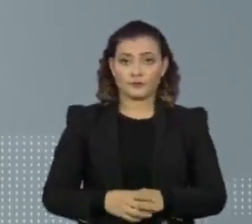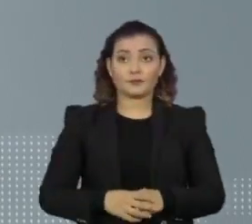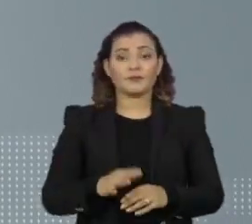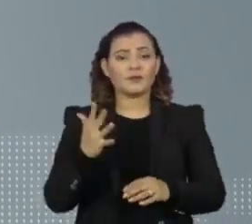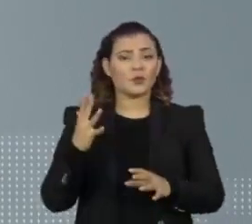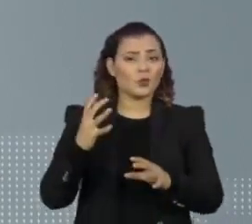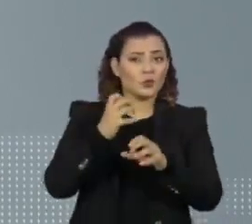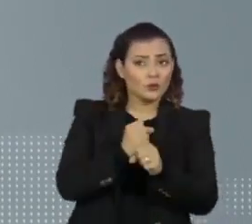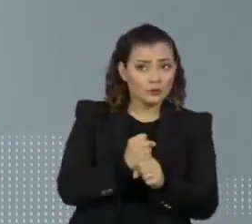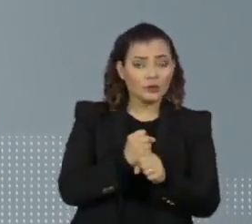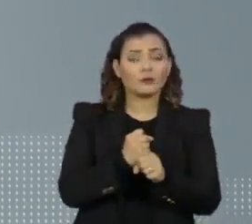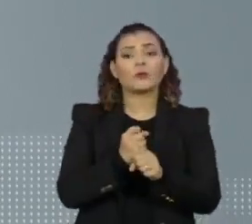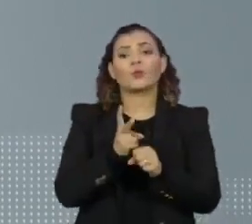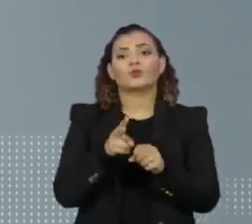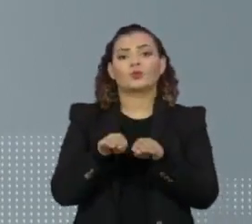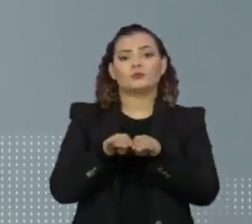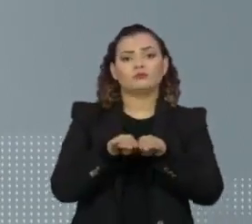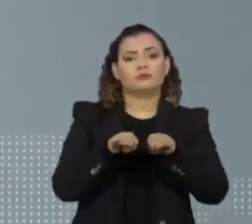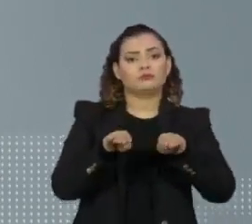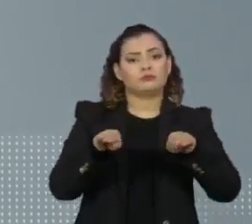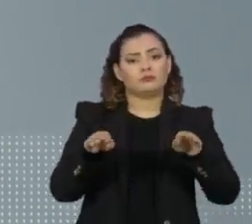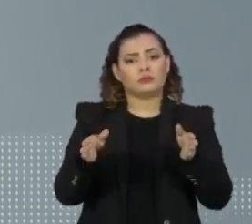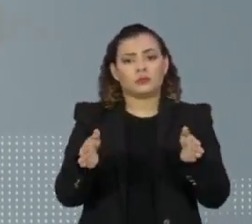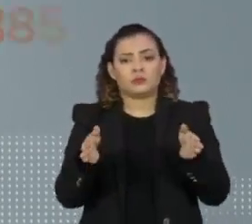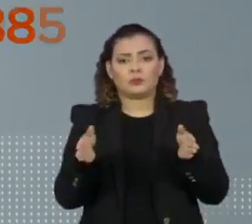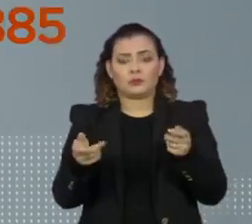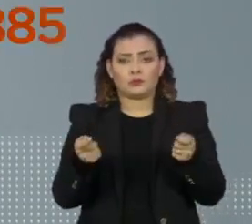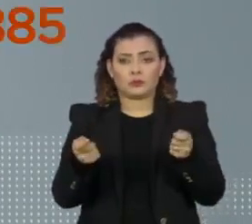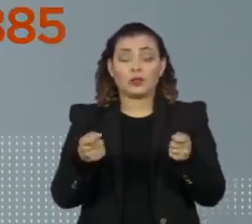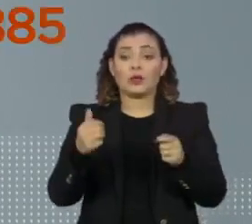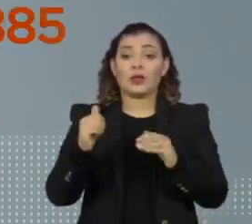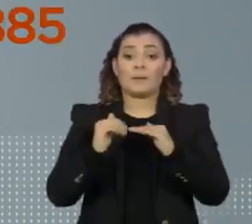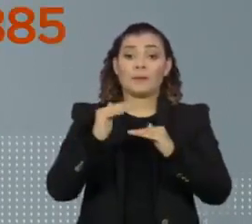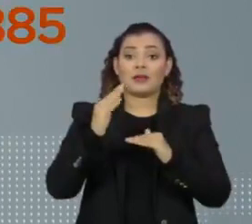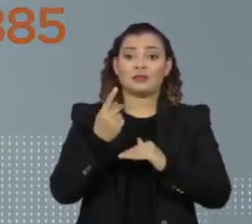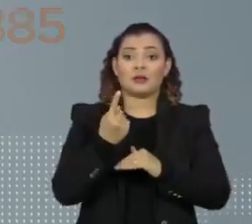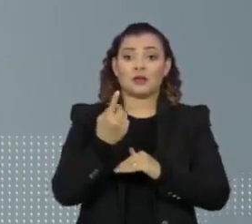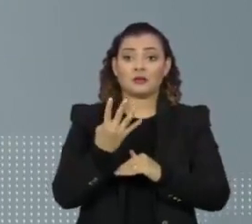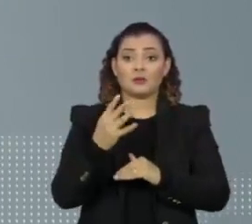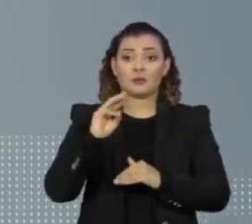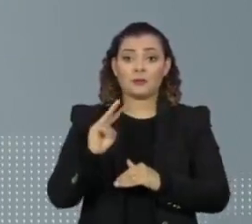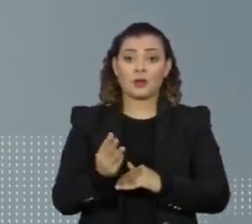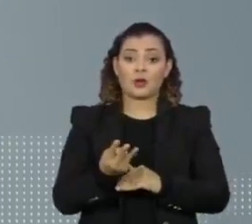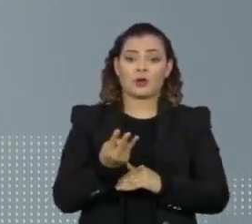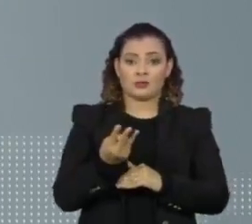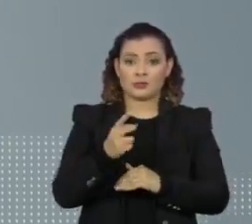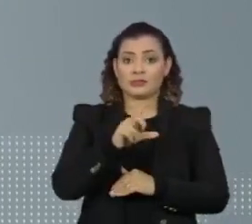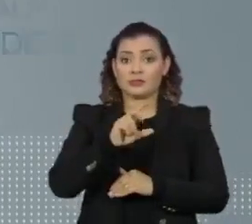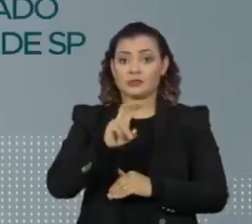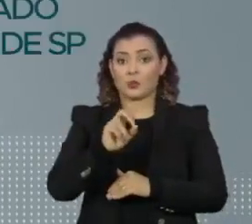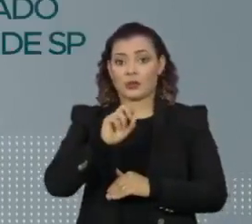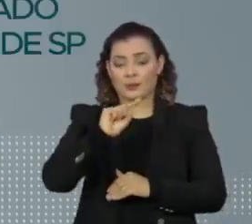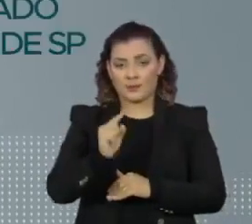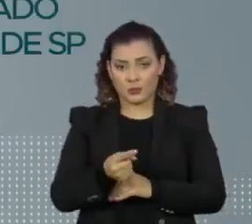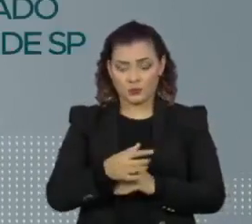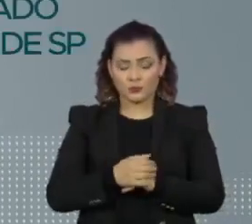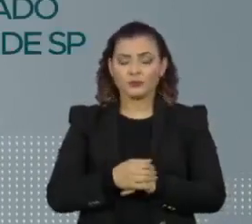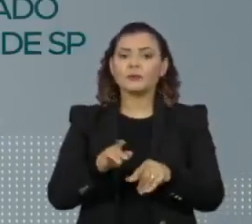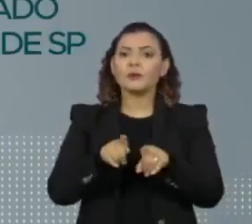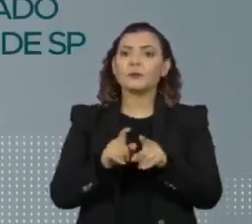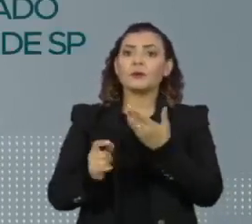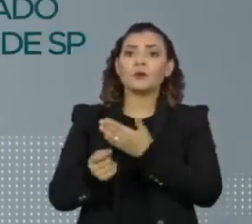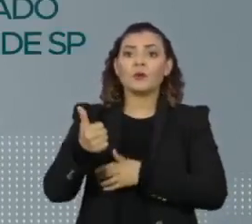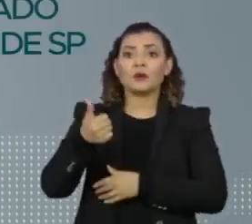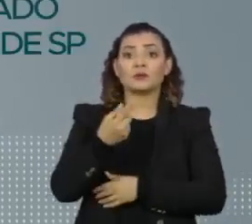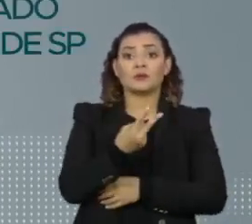A média de casos permanece estável. O total ultrapassa 14 milhões e 50 mil. O estado de São Paulo tem quase 2 milhões